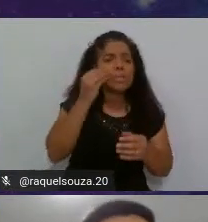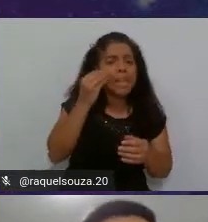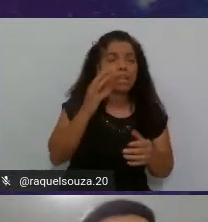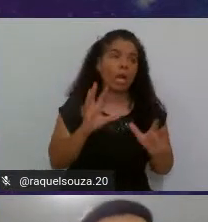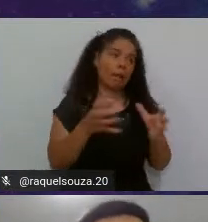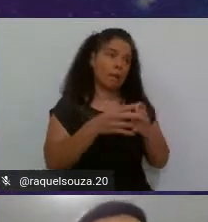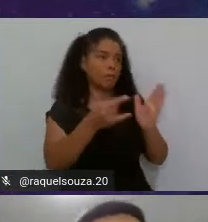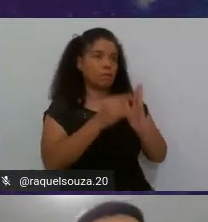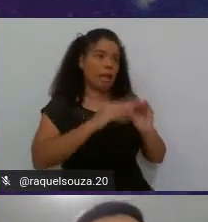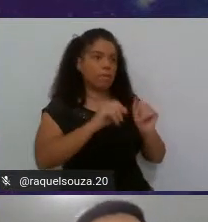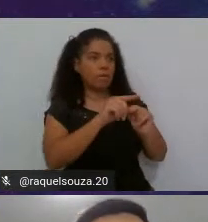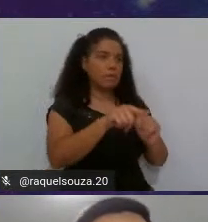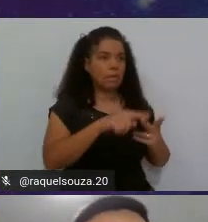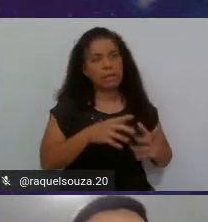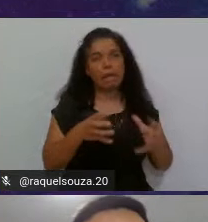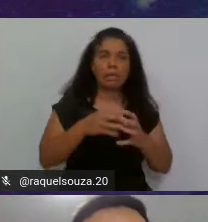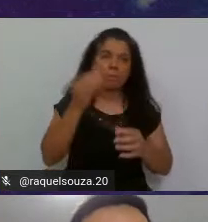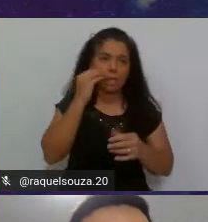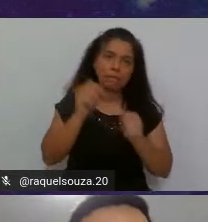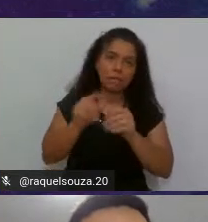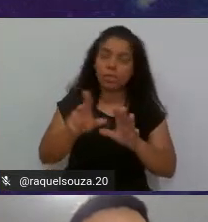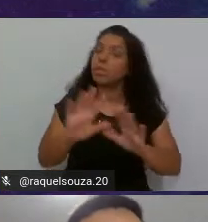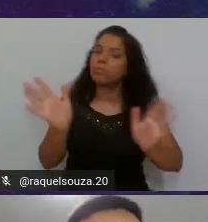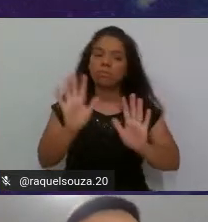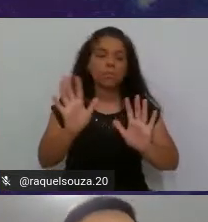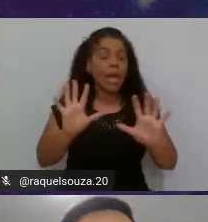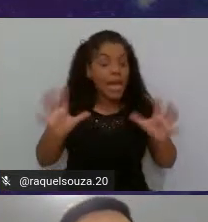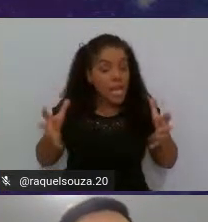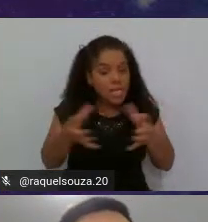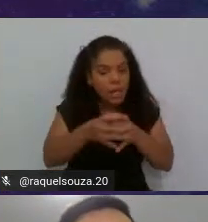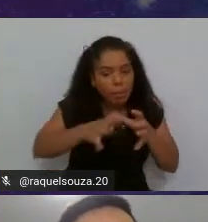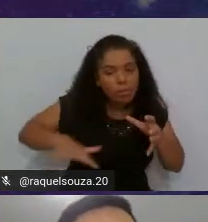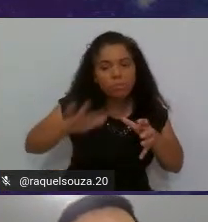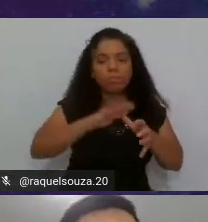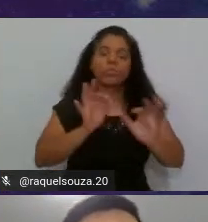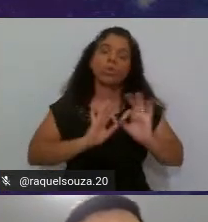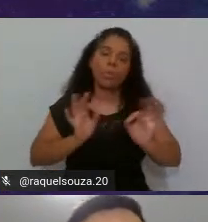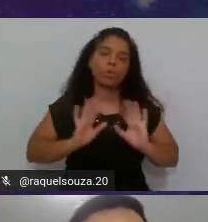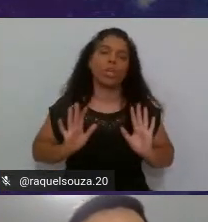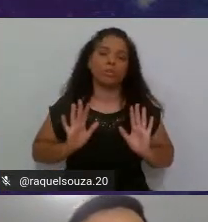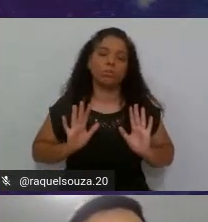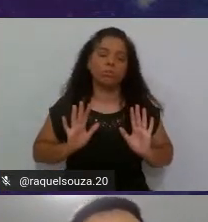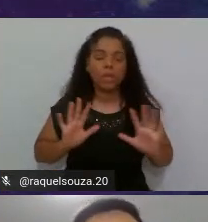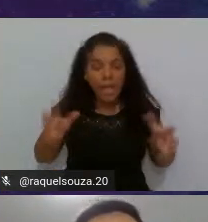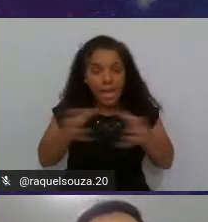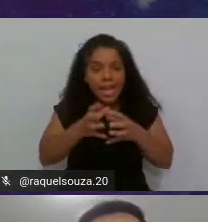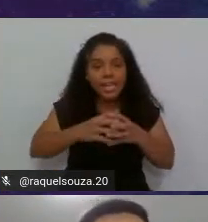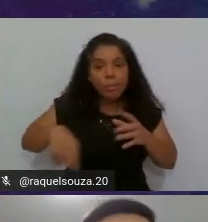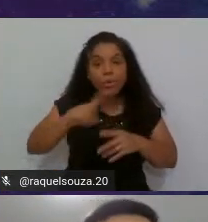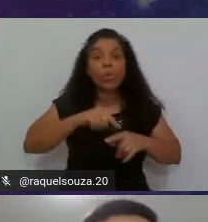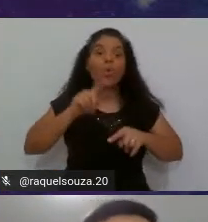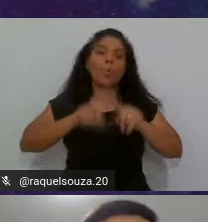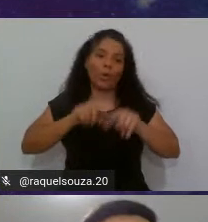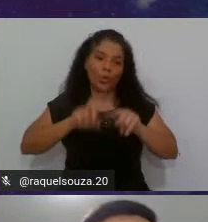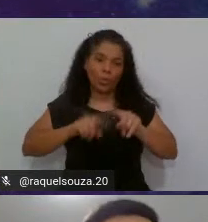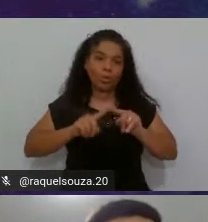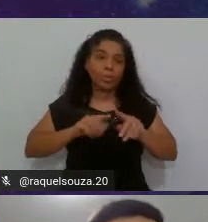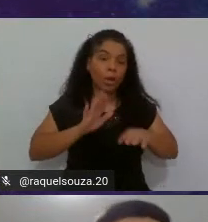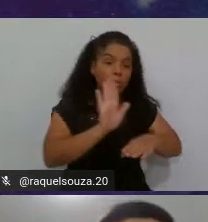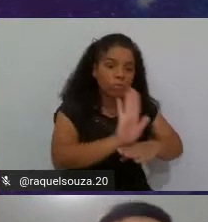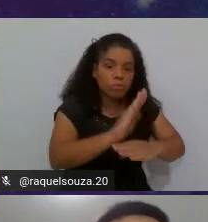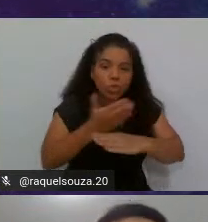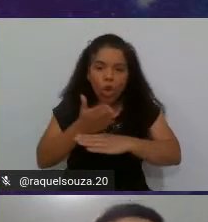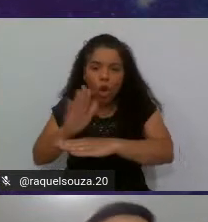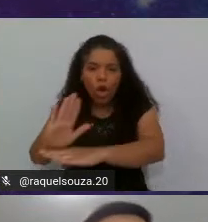a equipe de teste fez aquilo. Não, é a equipe do projeto, é a equipe do produto. Então, é colaboração. Você